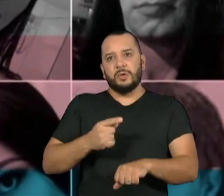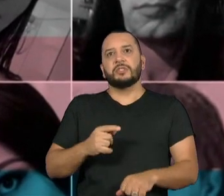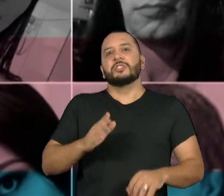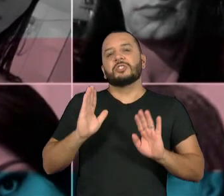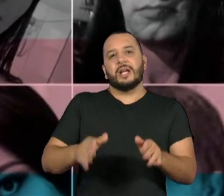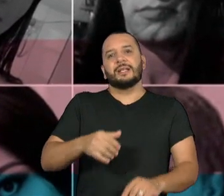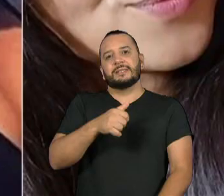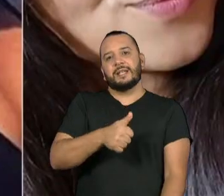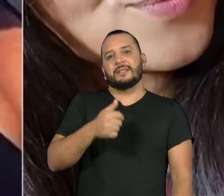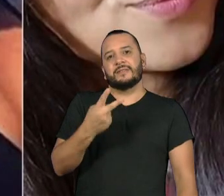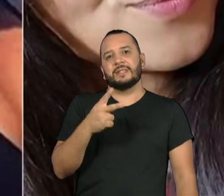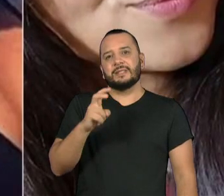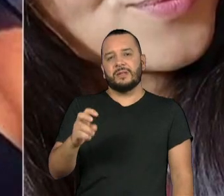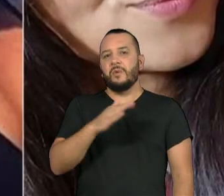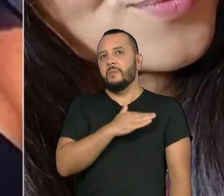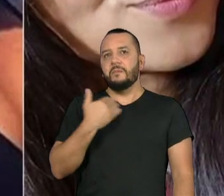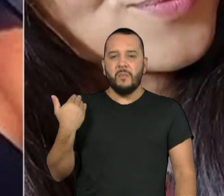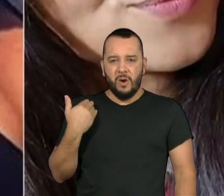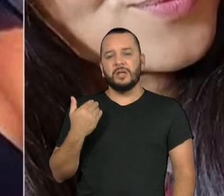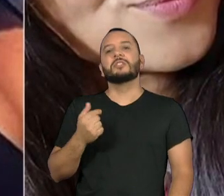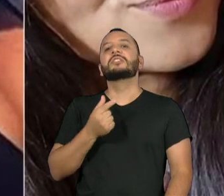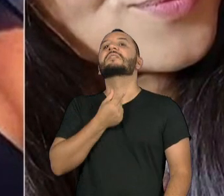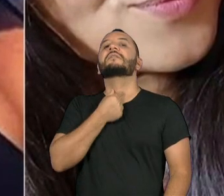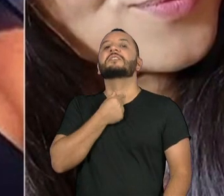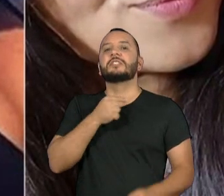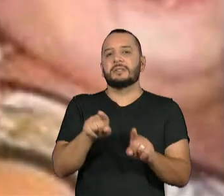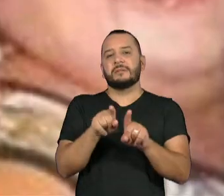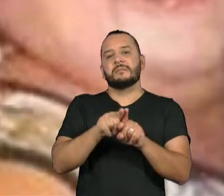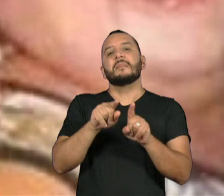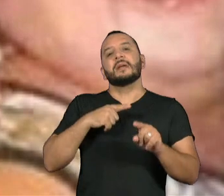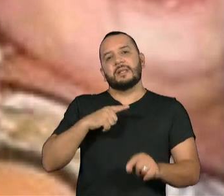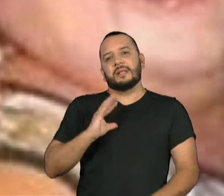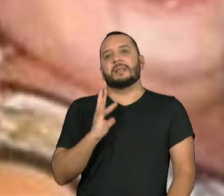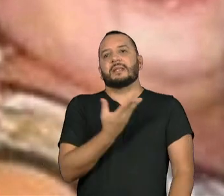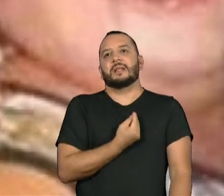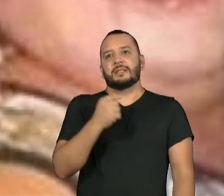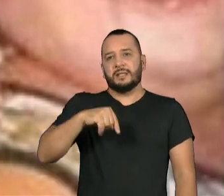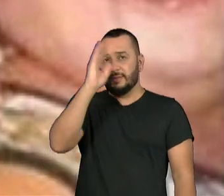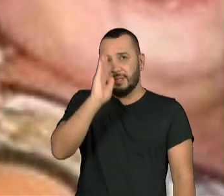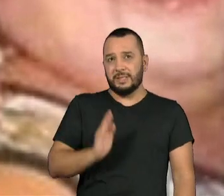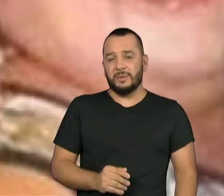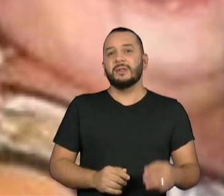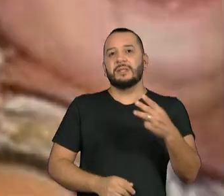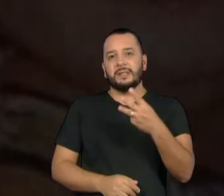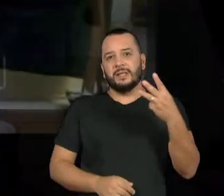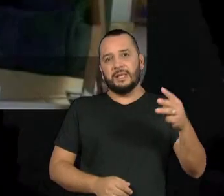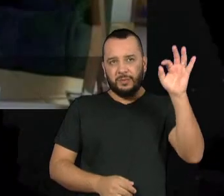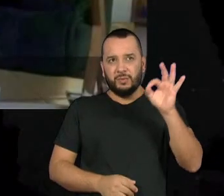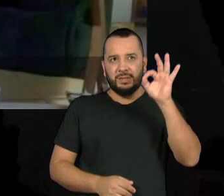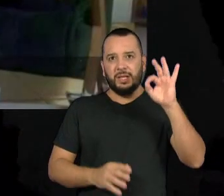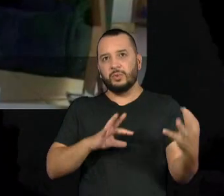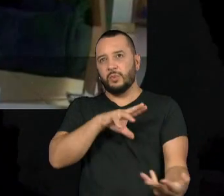125 assassinatos de travestis e transexuais no país, 33% do índice global.